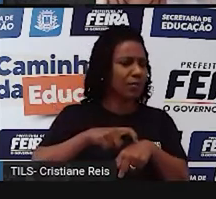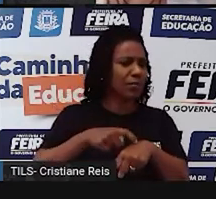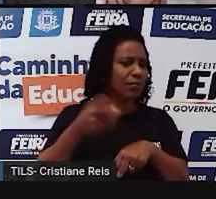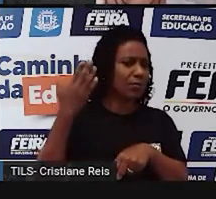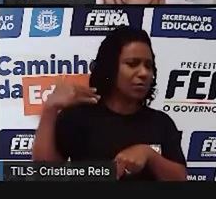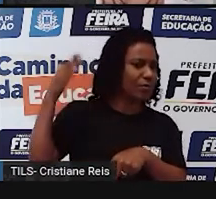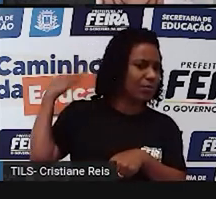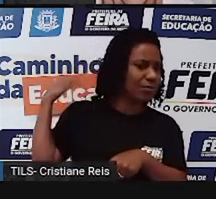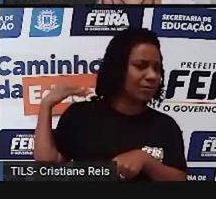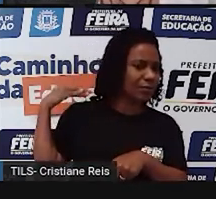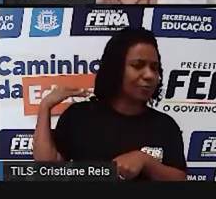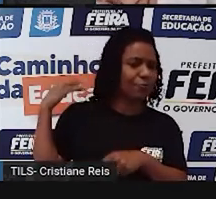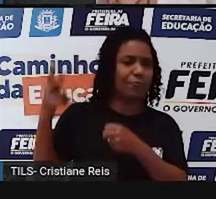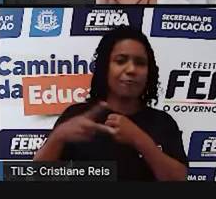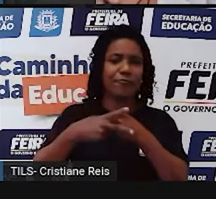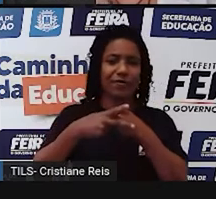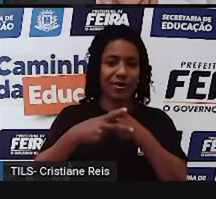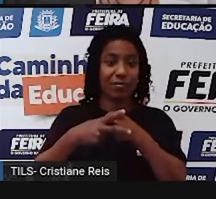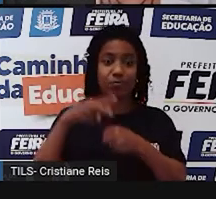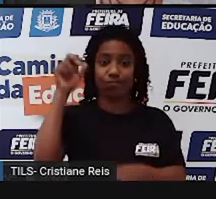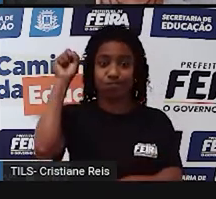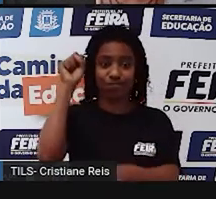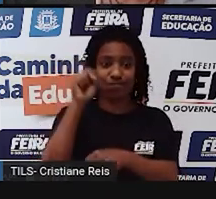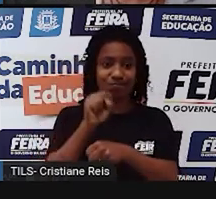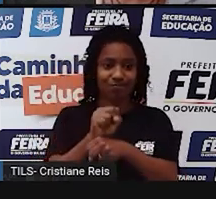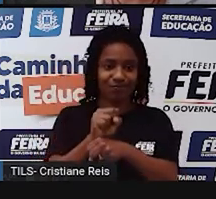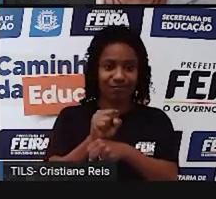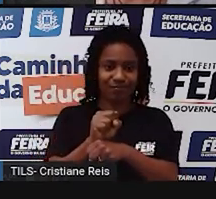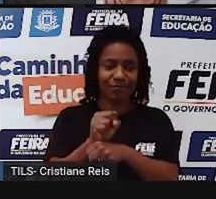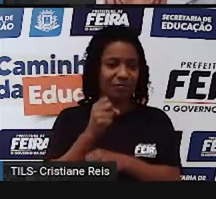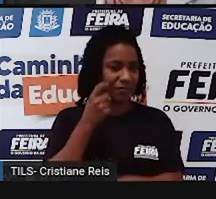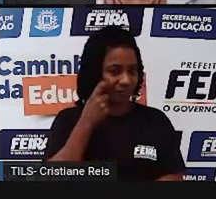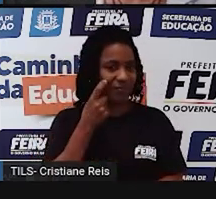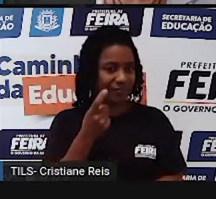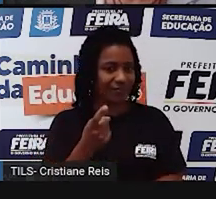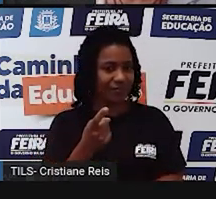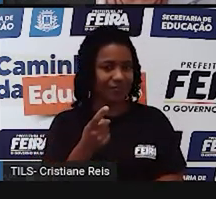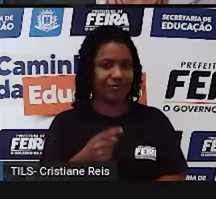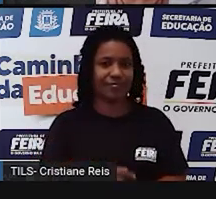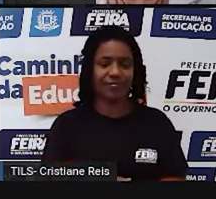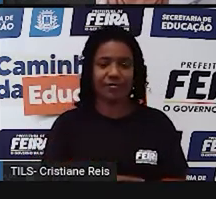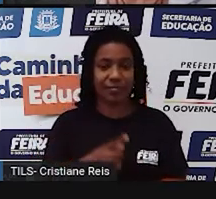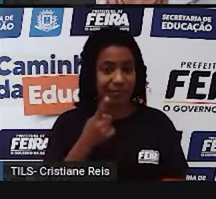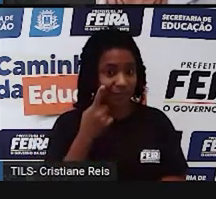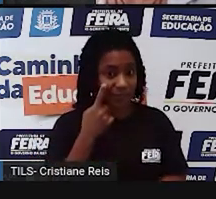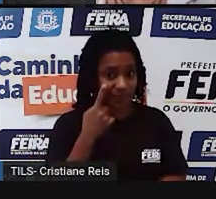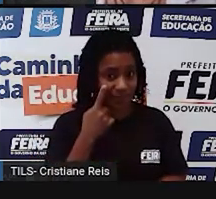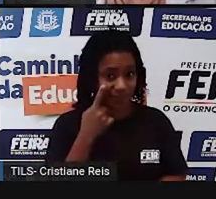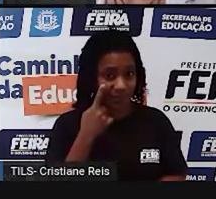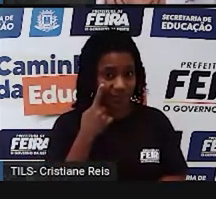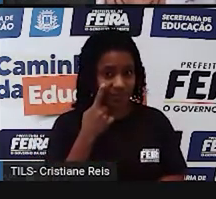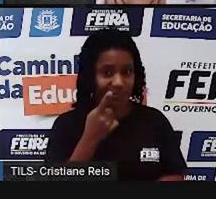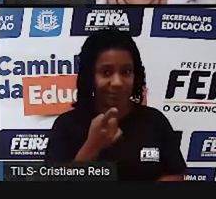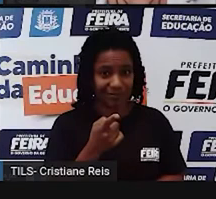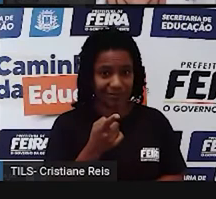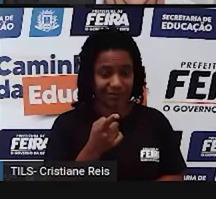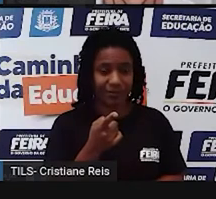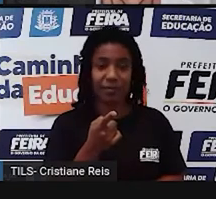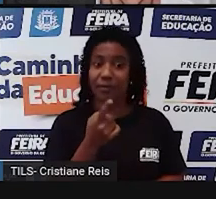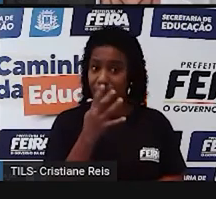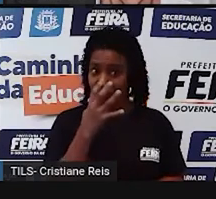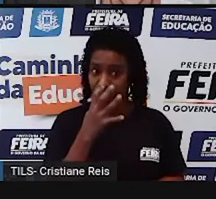S-P-I. E aqui eu quero que vocês observem bem o que eu vou fazer. O-P-I-D.